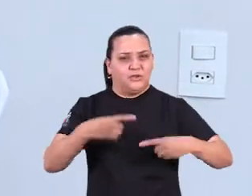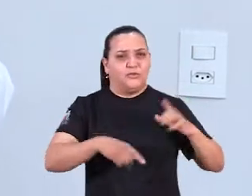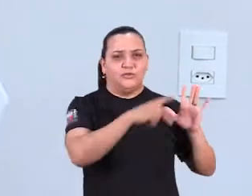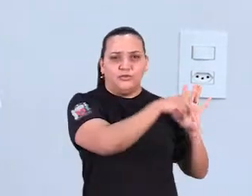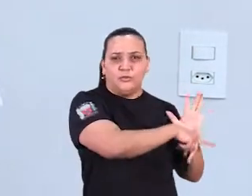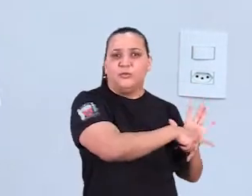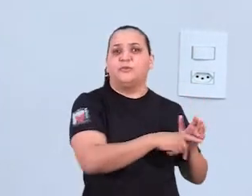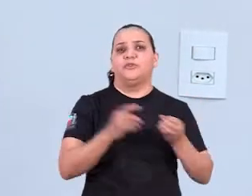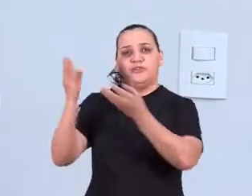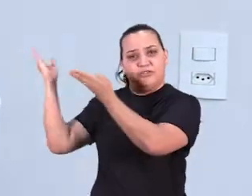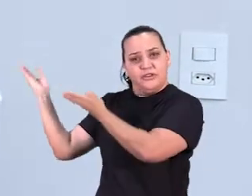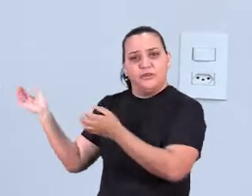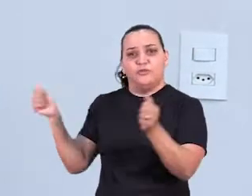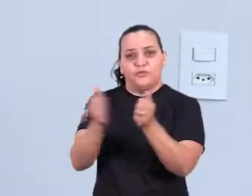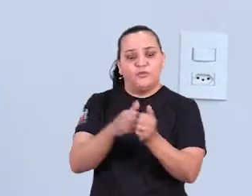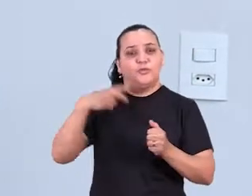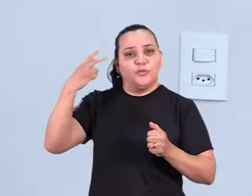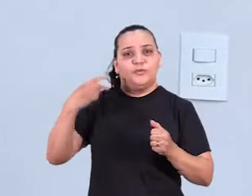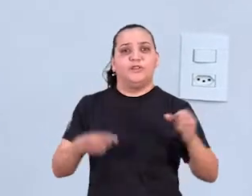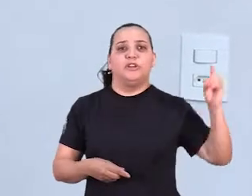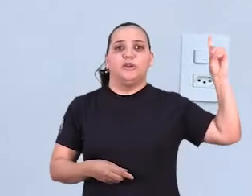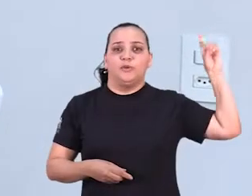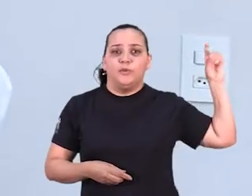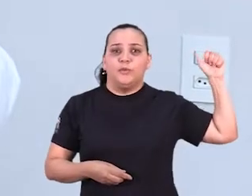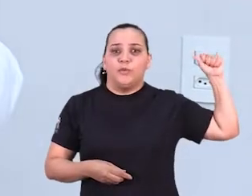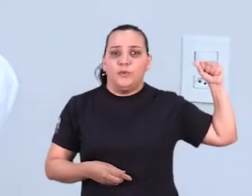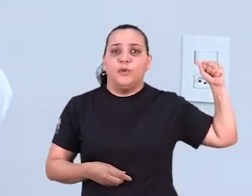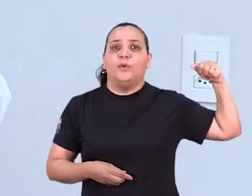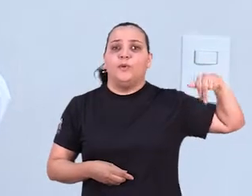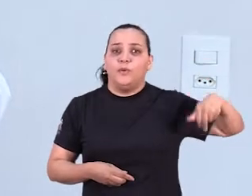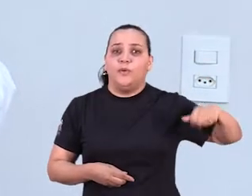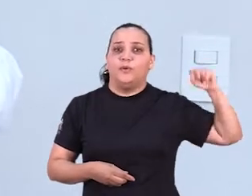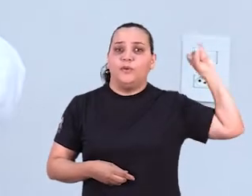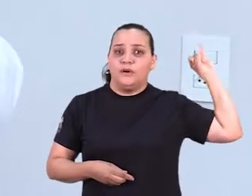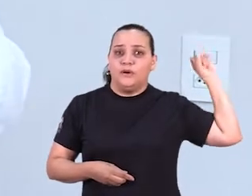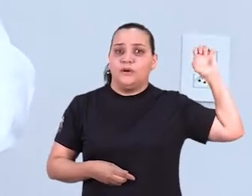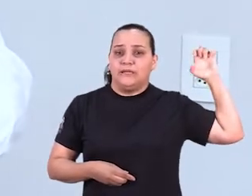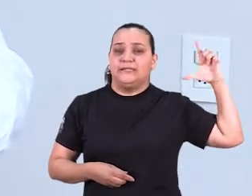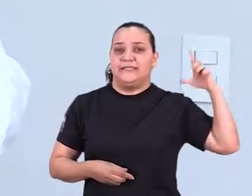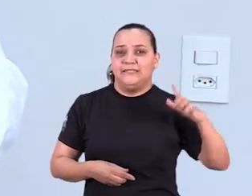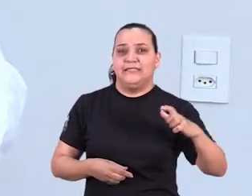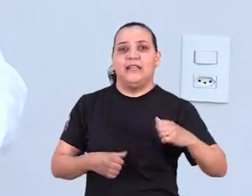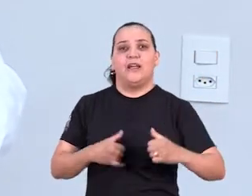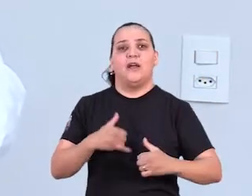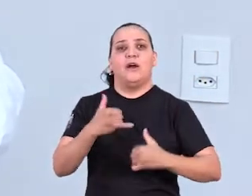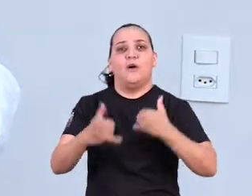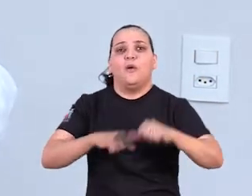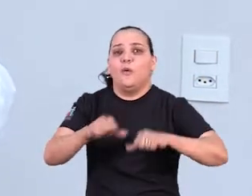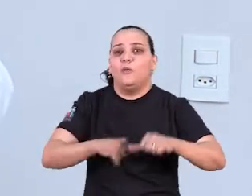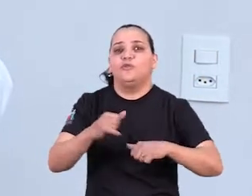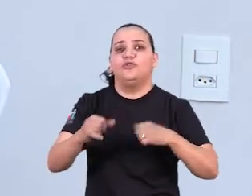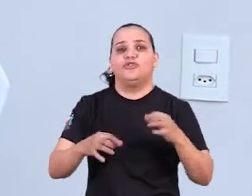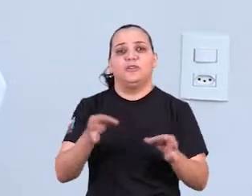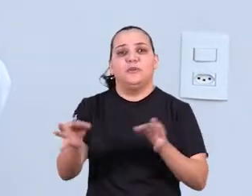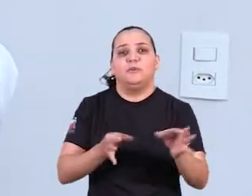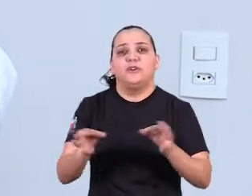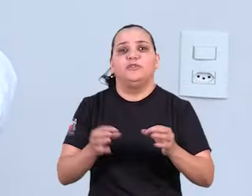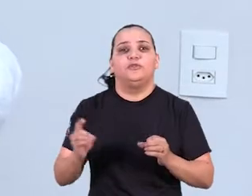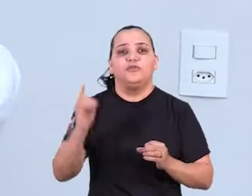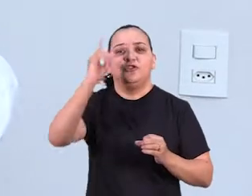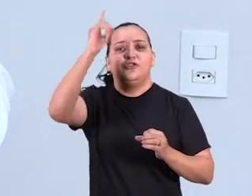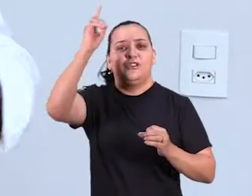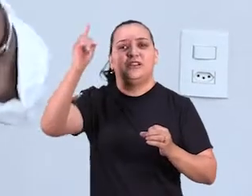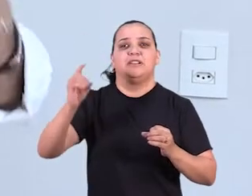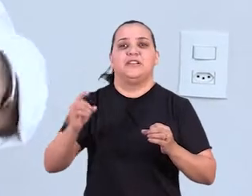projeto de minha autoria em conjunto com o vereador Daniel Lemos, onde a gente alterará o plano diretor da cidade, exigindo que haja